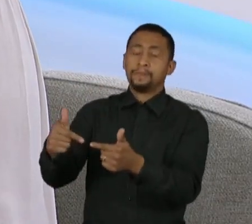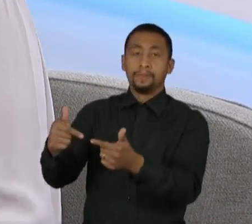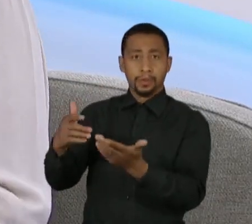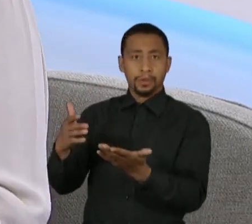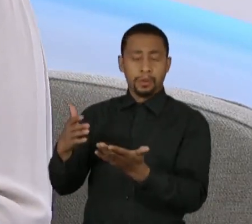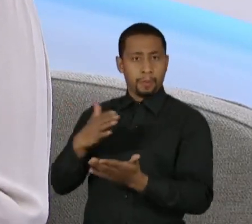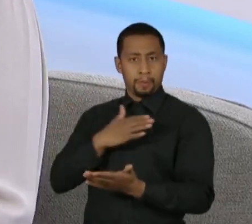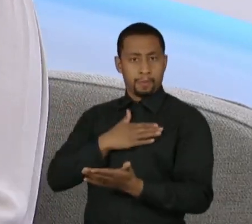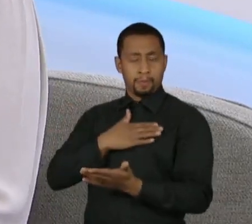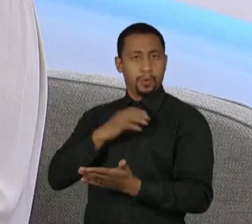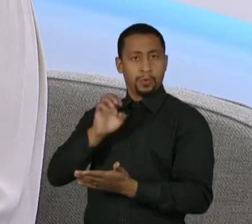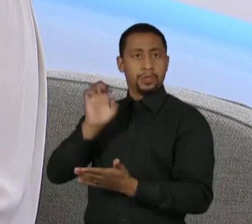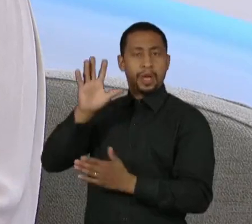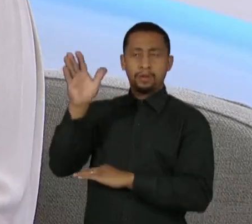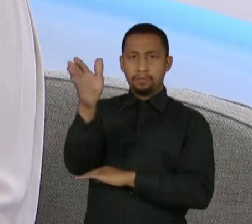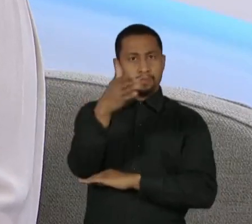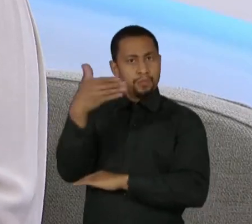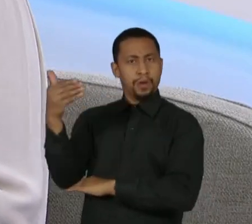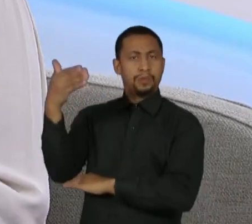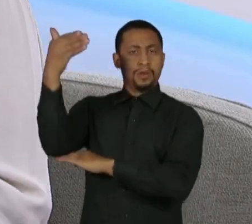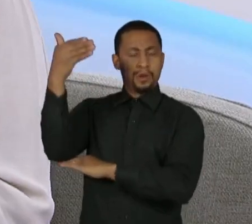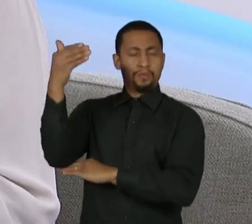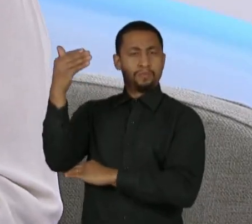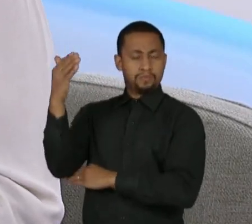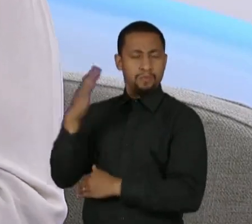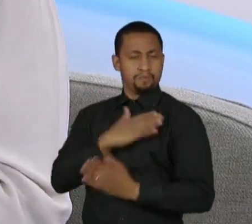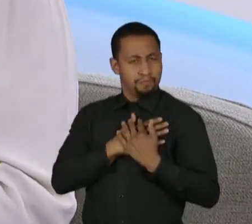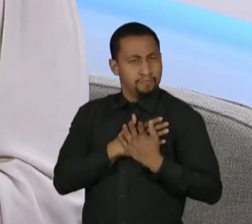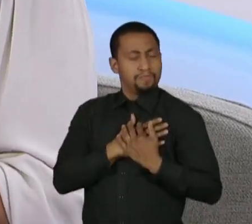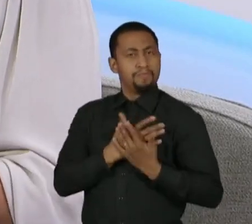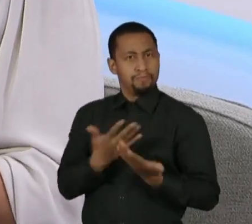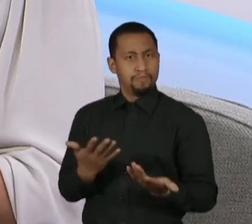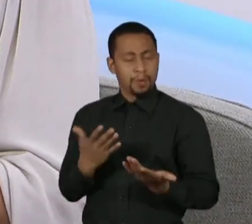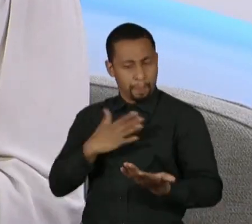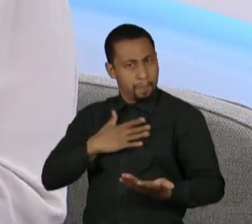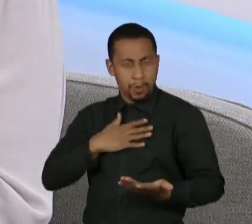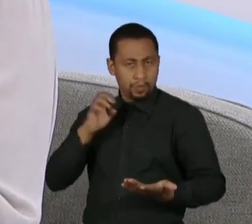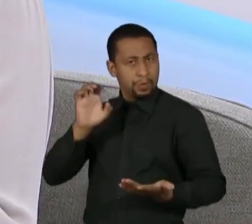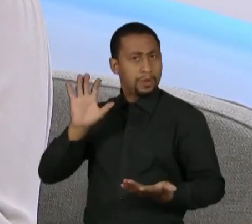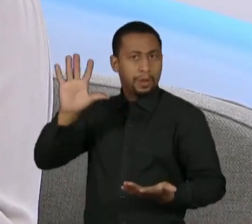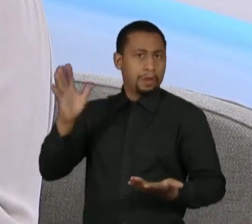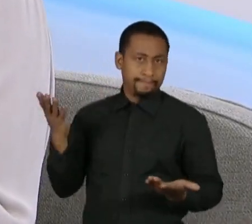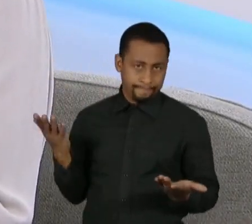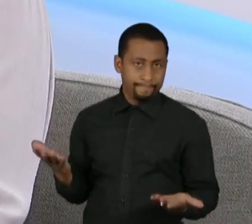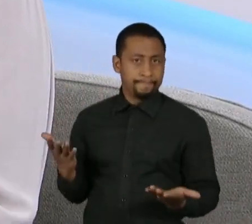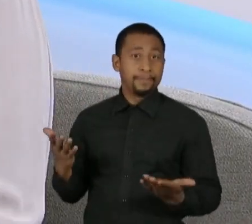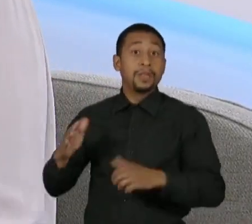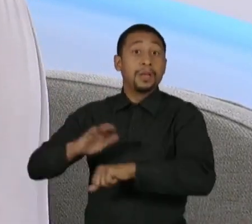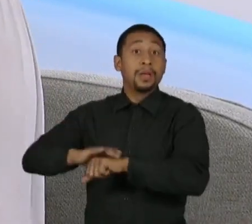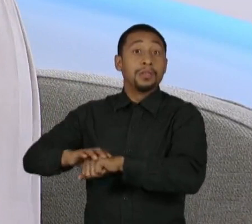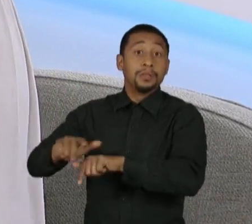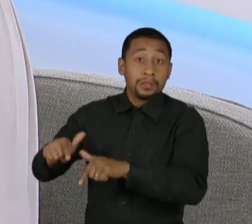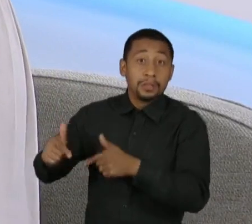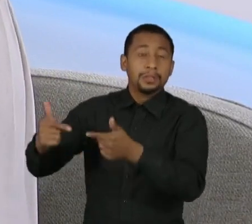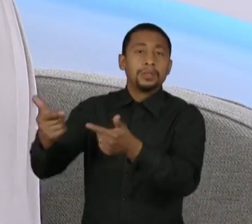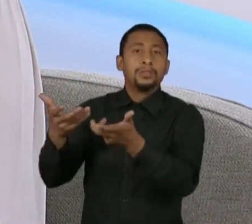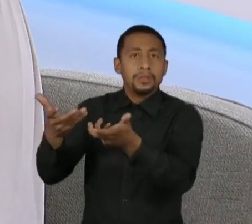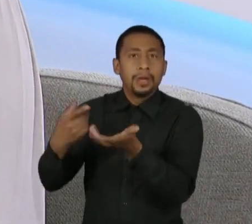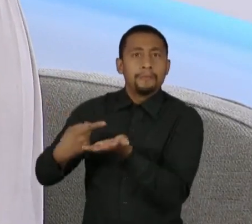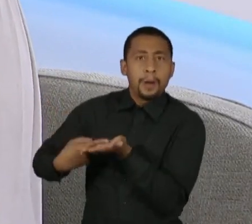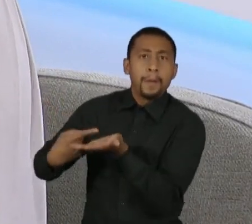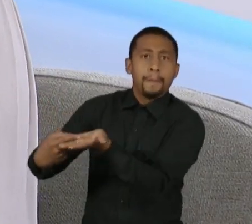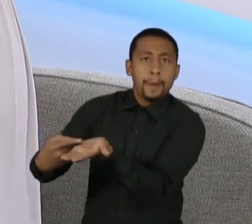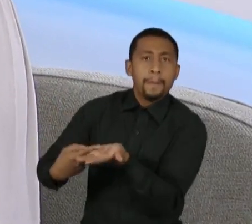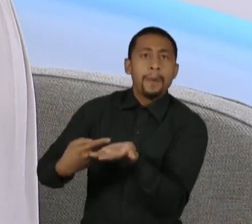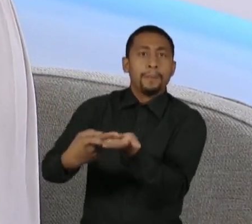de Pernambuco, digo que meu partido é Pernambuco. Hoje a gente está num processo de conseguir as alianças necessárias para